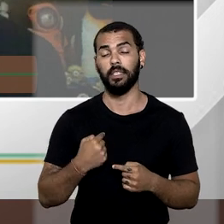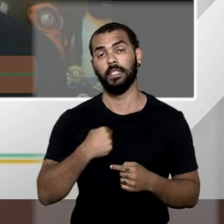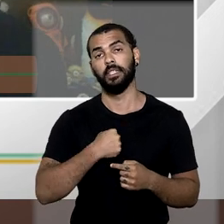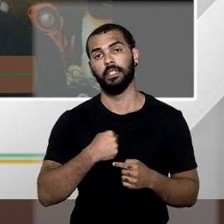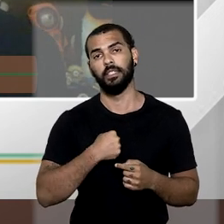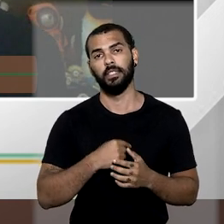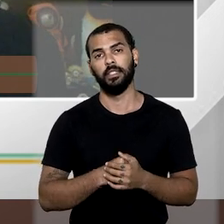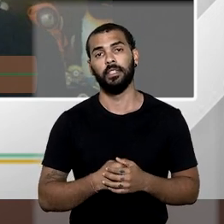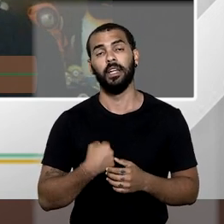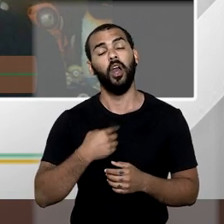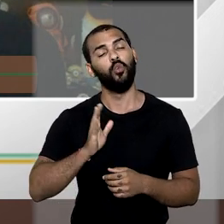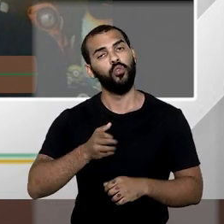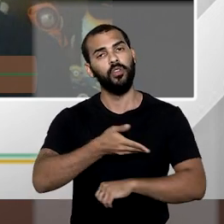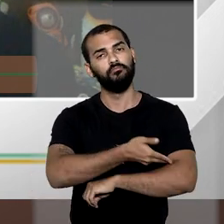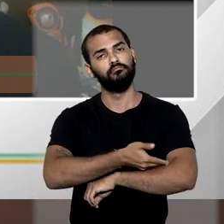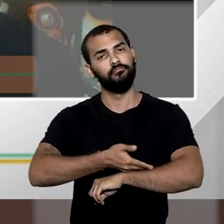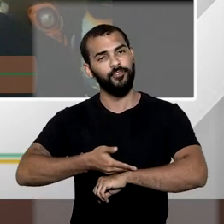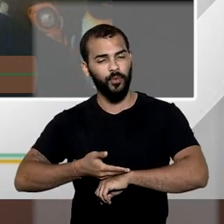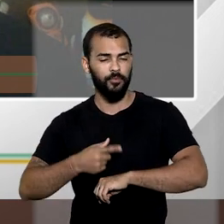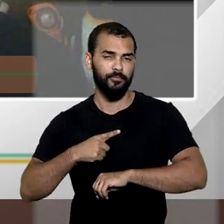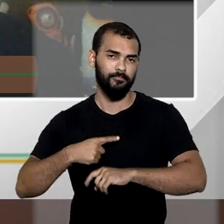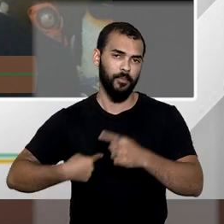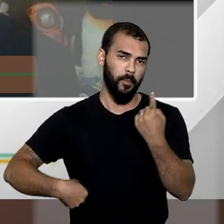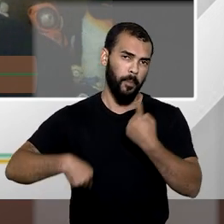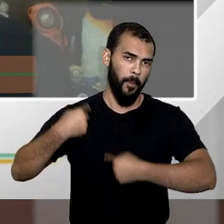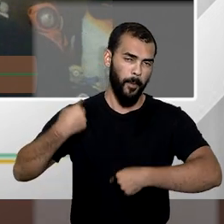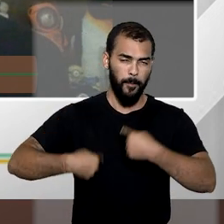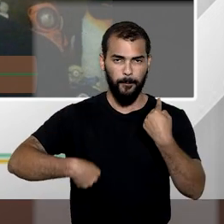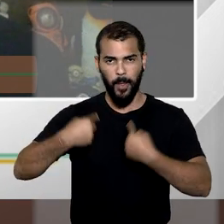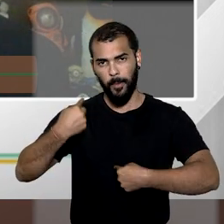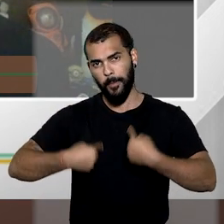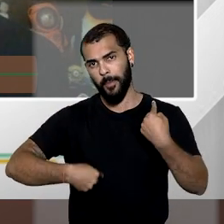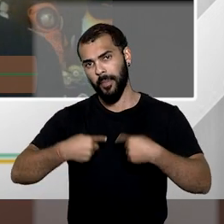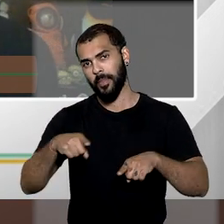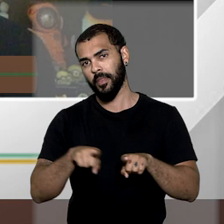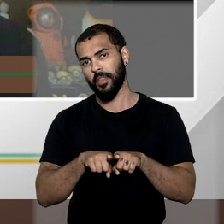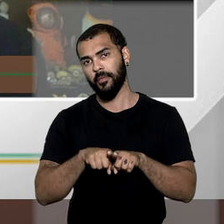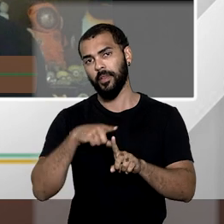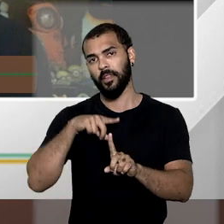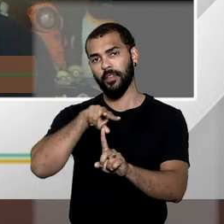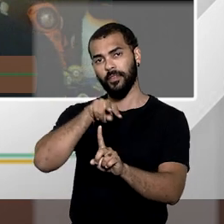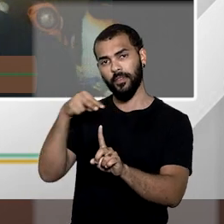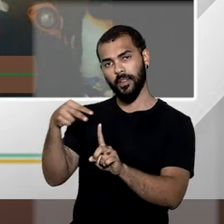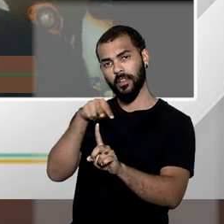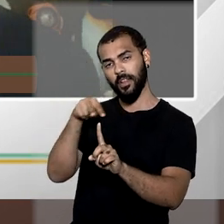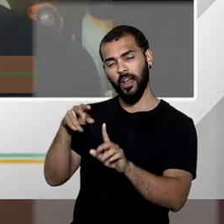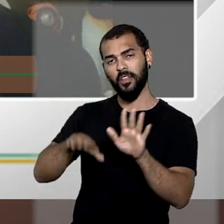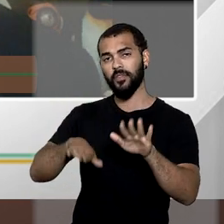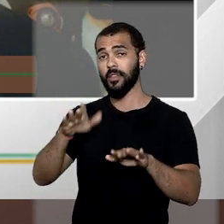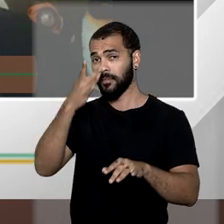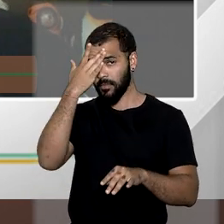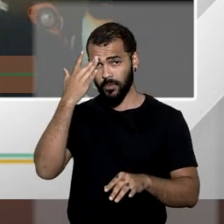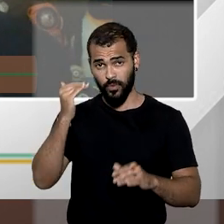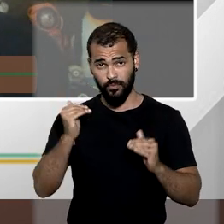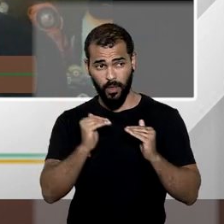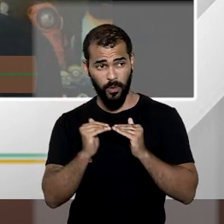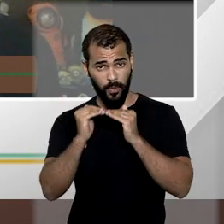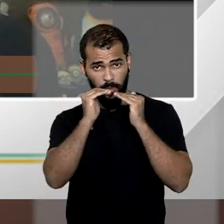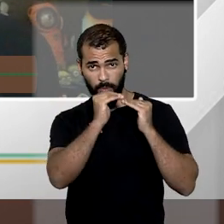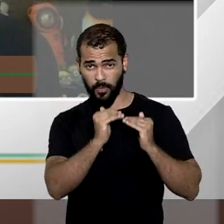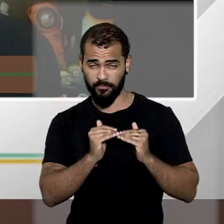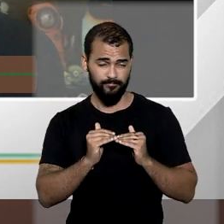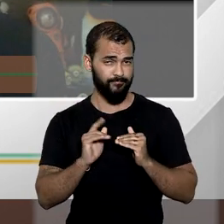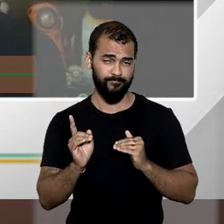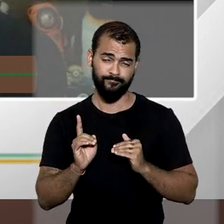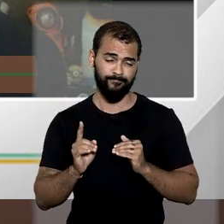sou acostumado a polemizar e a sustentar pontos de vista que não têm aceitação unânime de todos os meus colegas